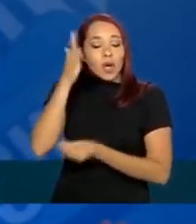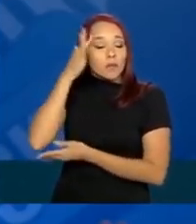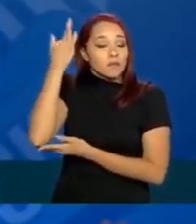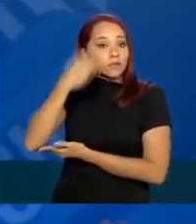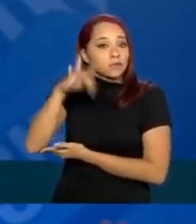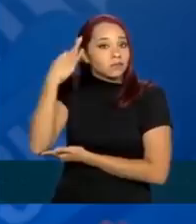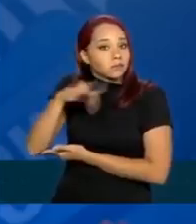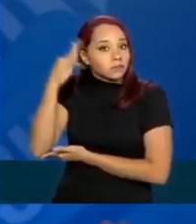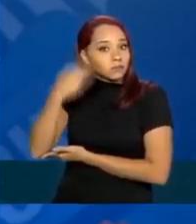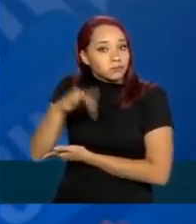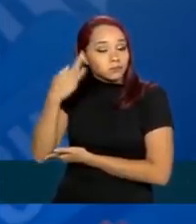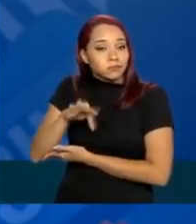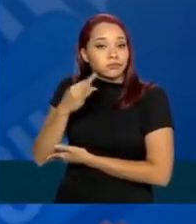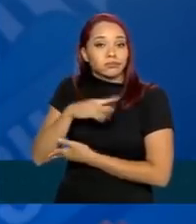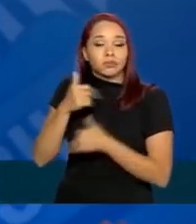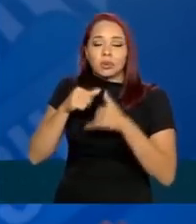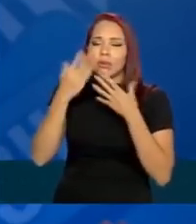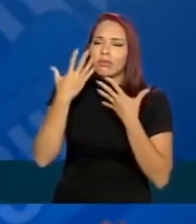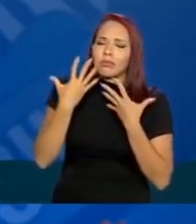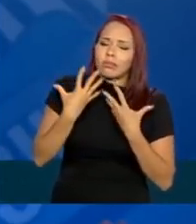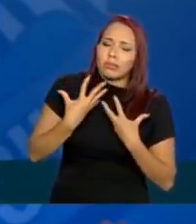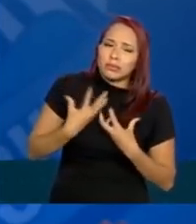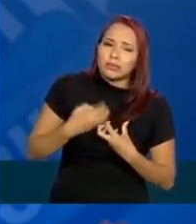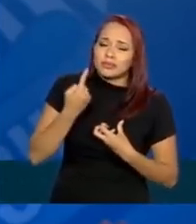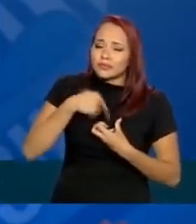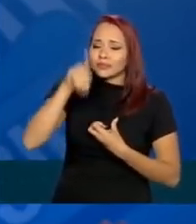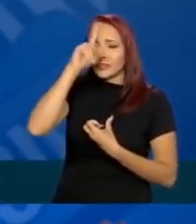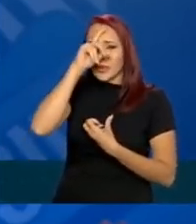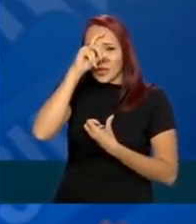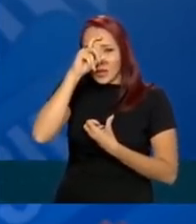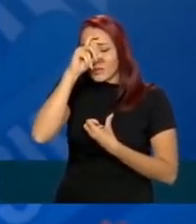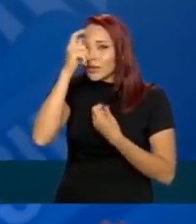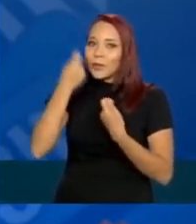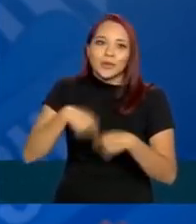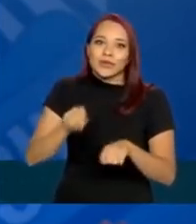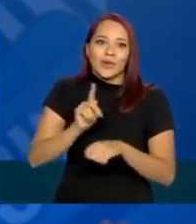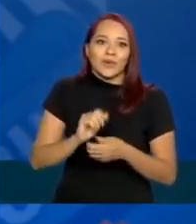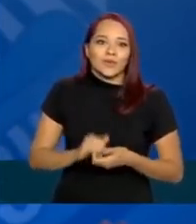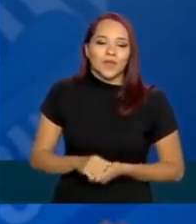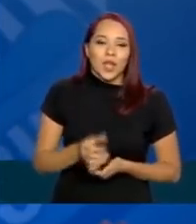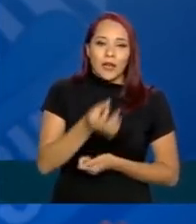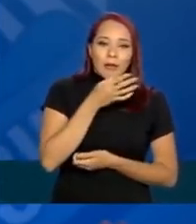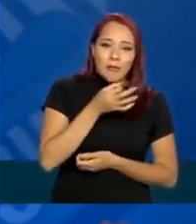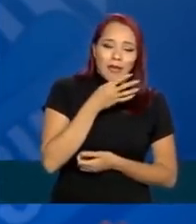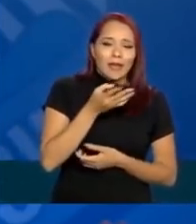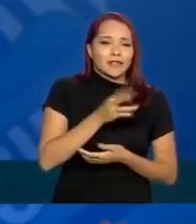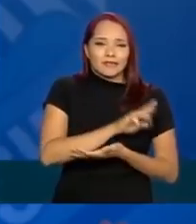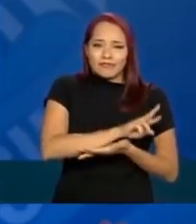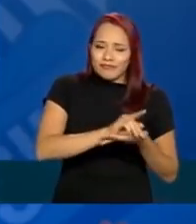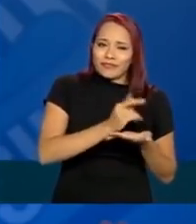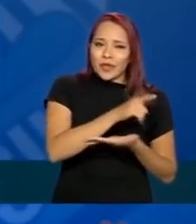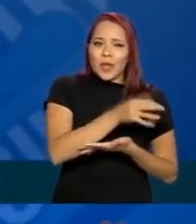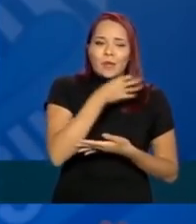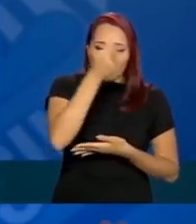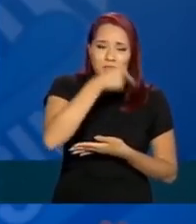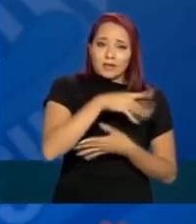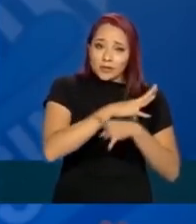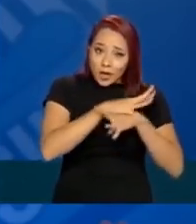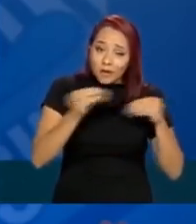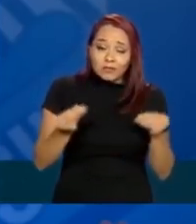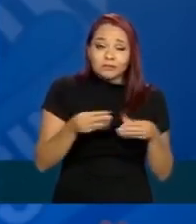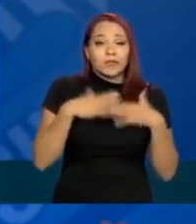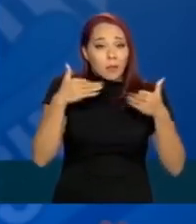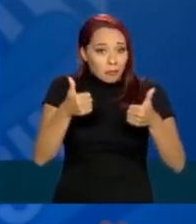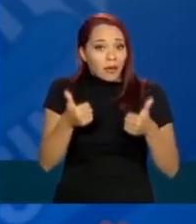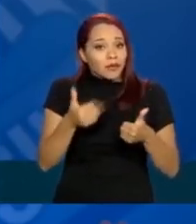de cabeça, ficou abatido tudo, precisou ir para o hospital? Não. Tomou Tilenol, Novalgina? Tomou. Sarou? Sarou. Está